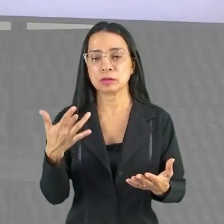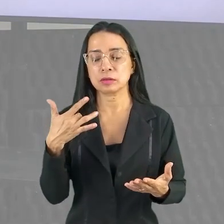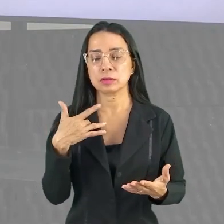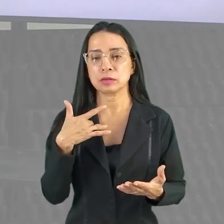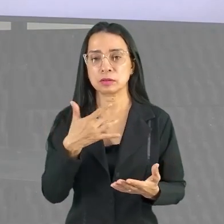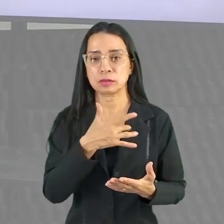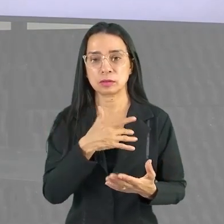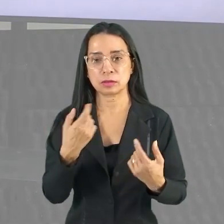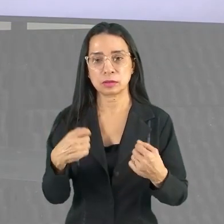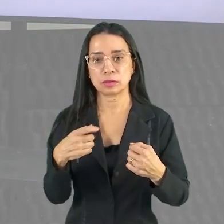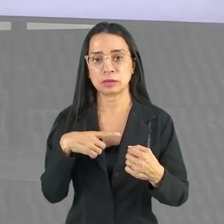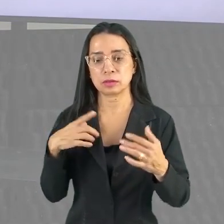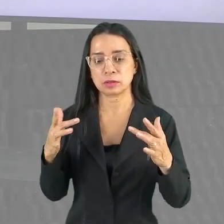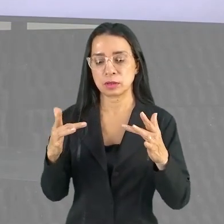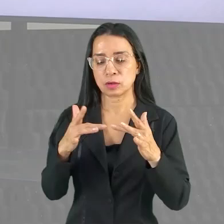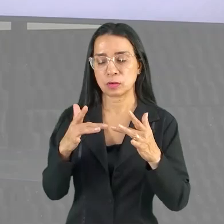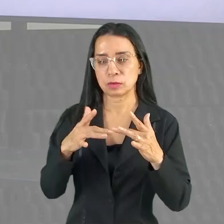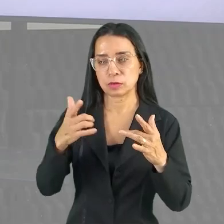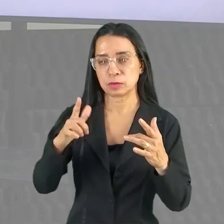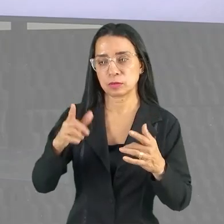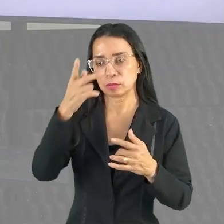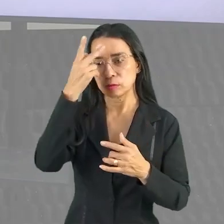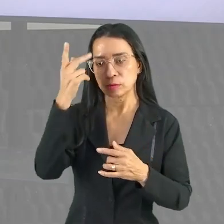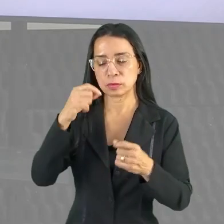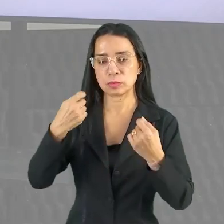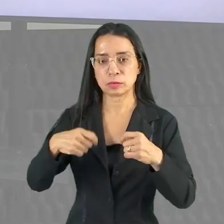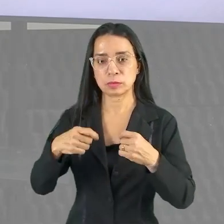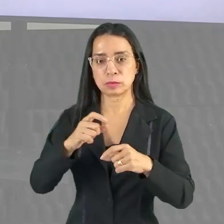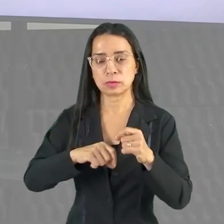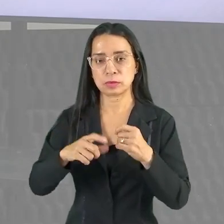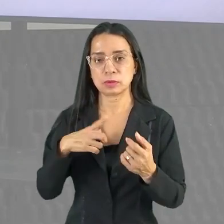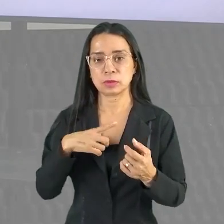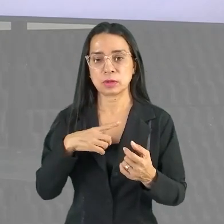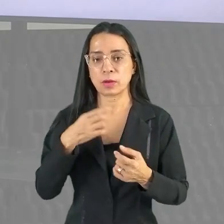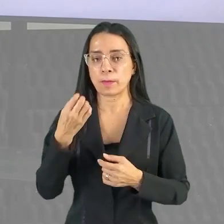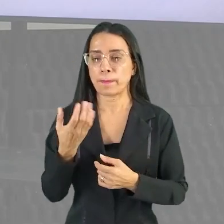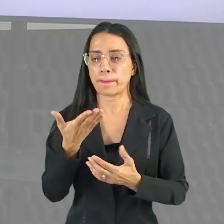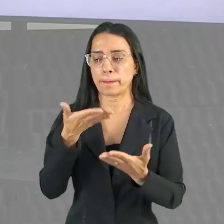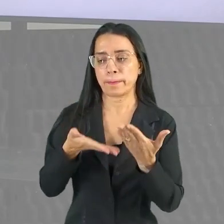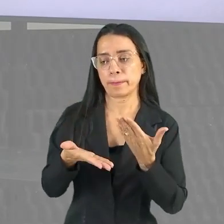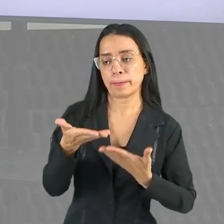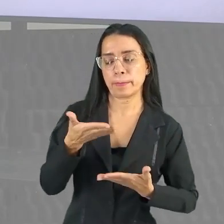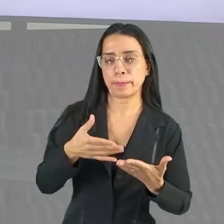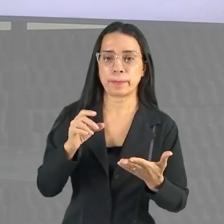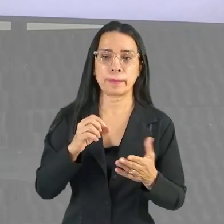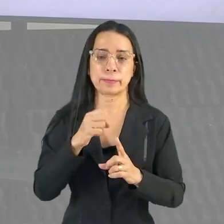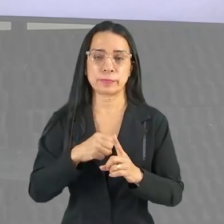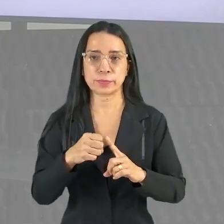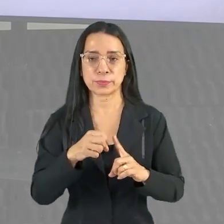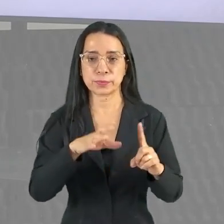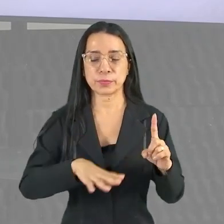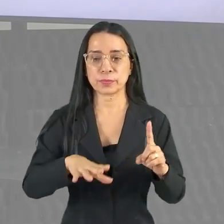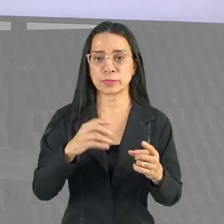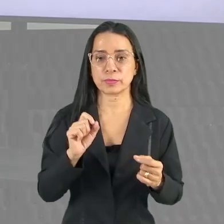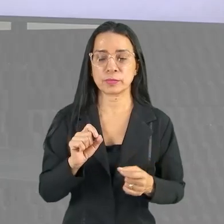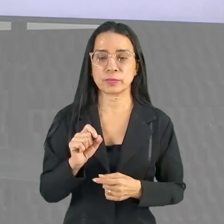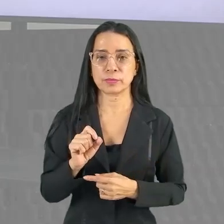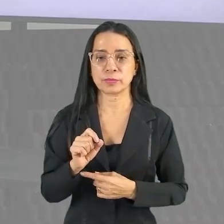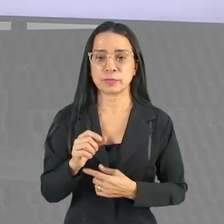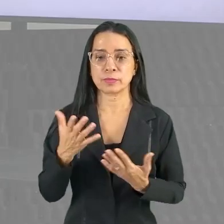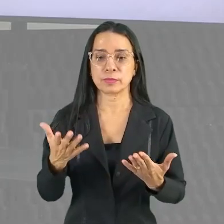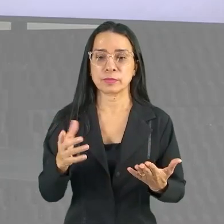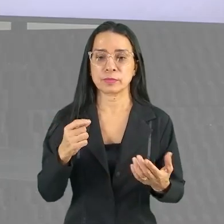Ele precisa ter contato com as outras pessoas, ele precisa ter uma boa interação social, não isso?